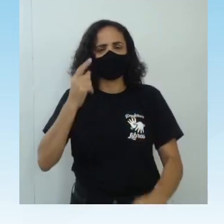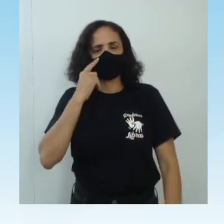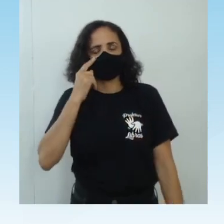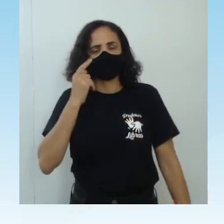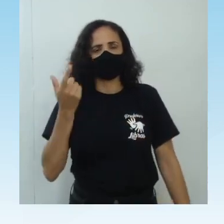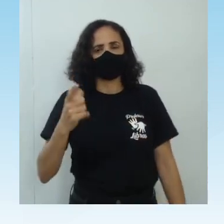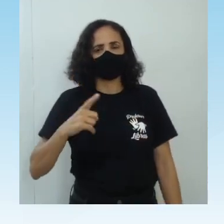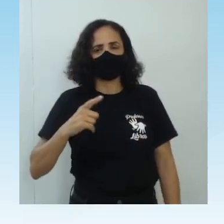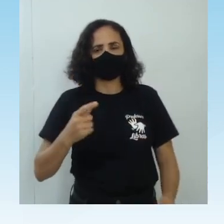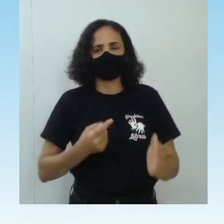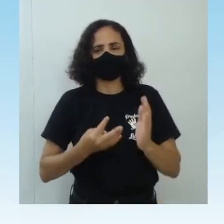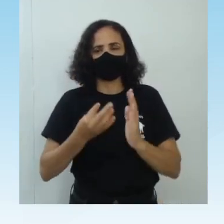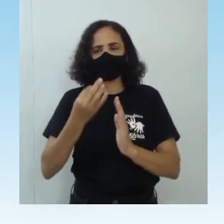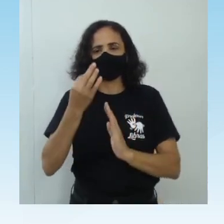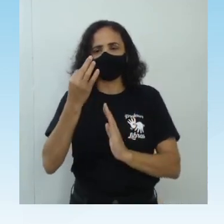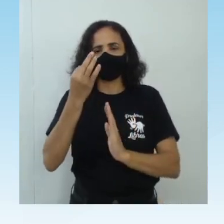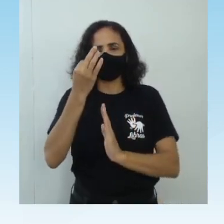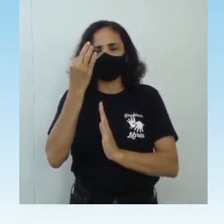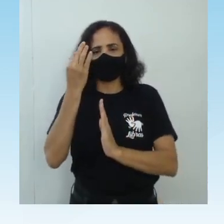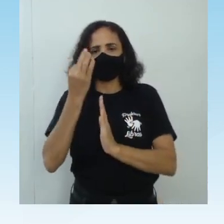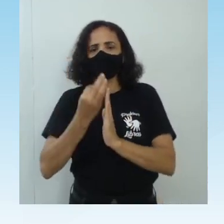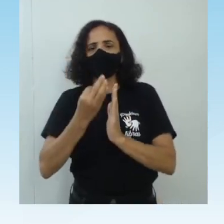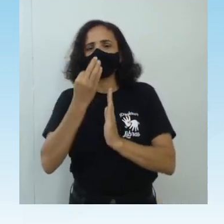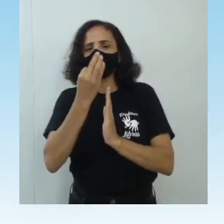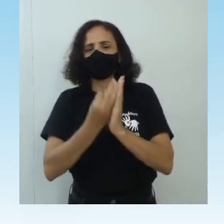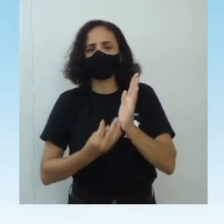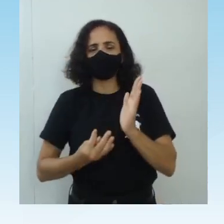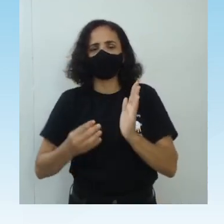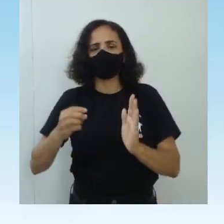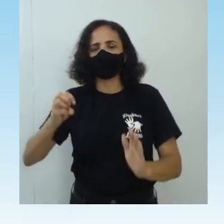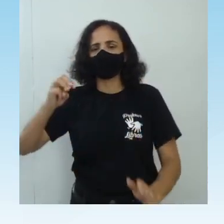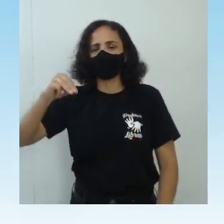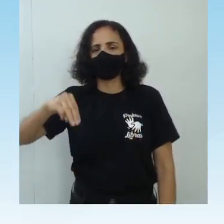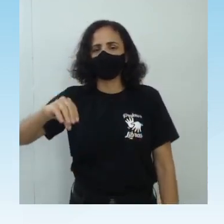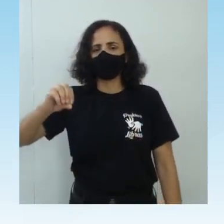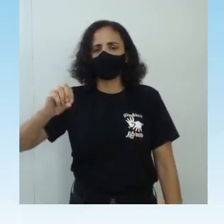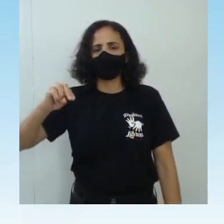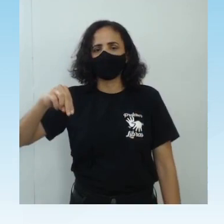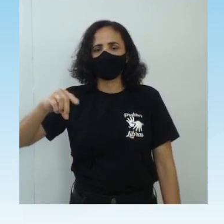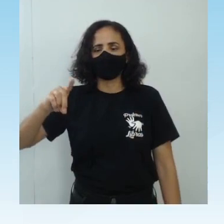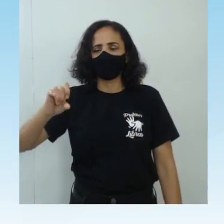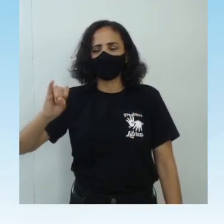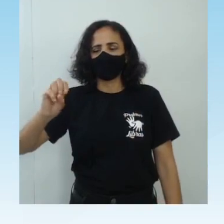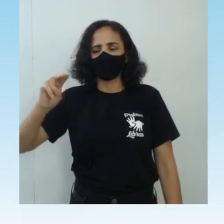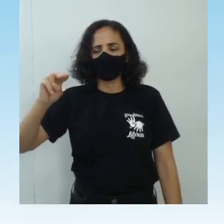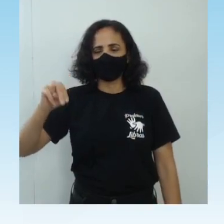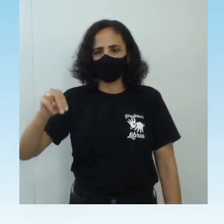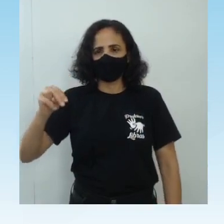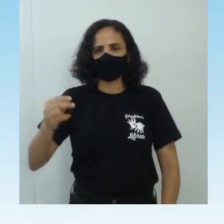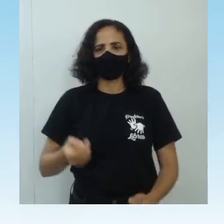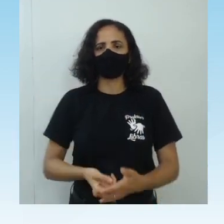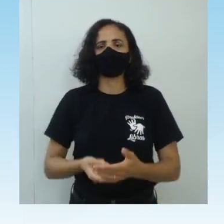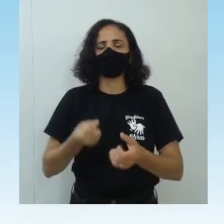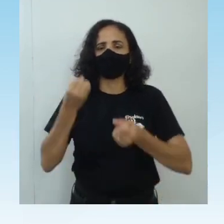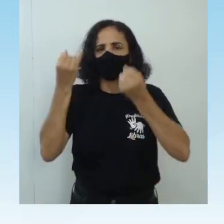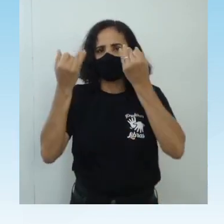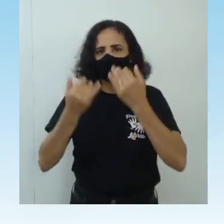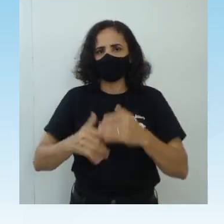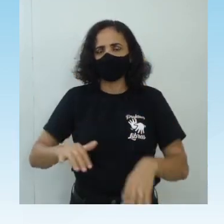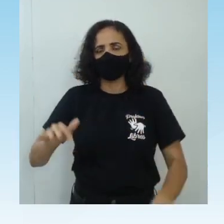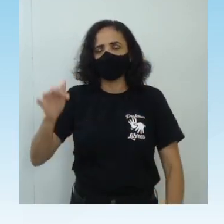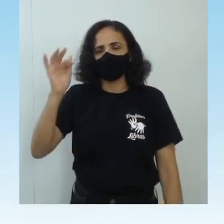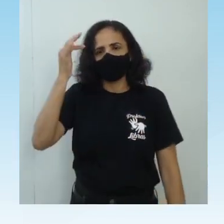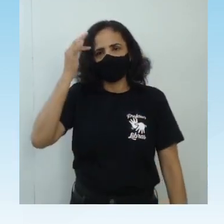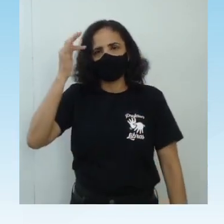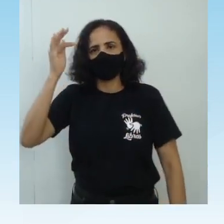texto de Mondin Batista Mondin num livro muito bom chamado Curso de Filosofia ele diz assim a filosofia nasceu